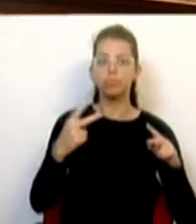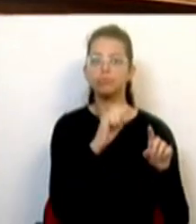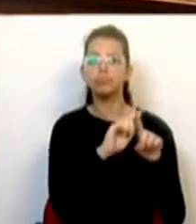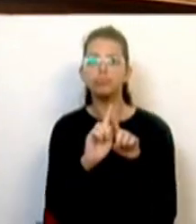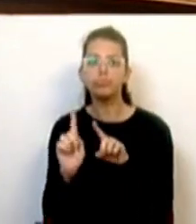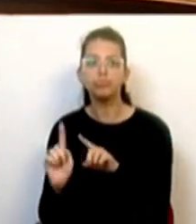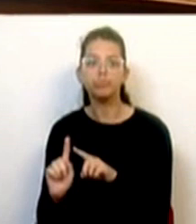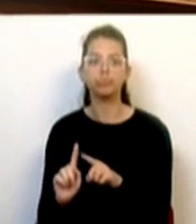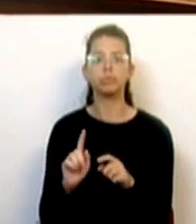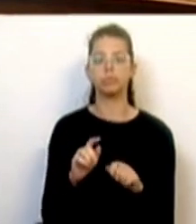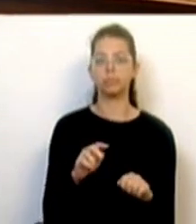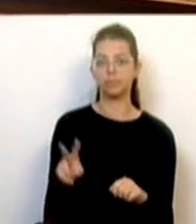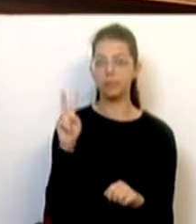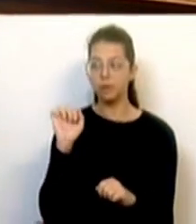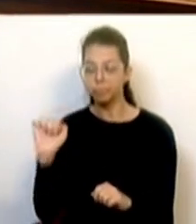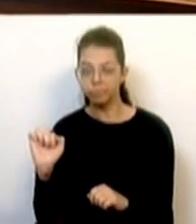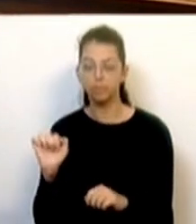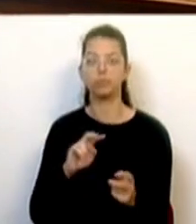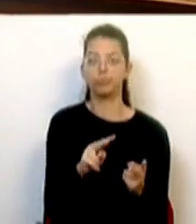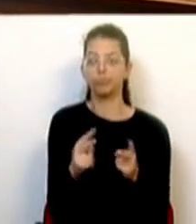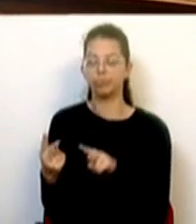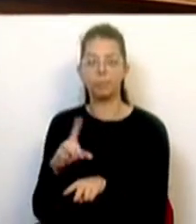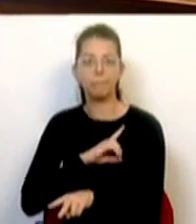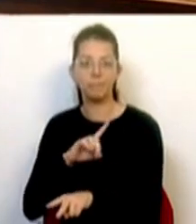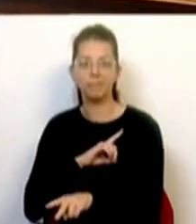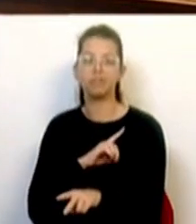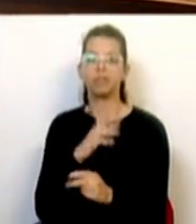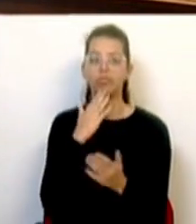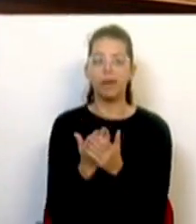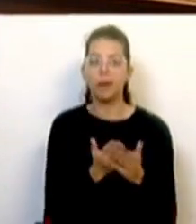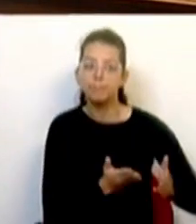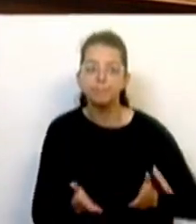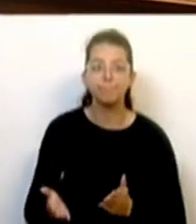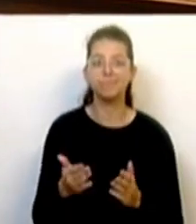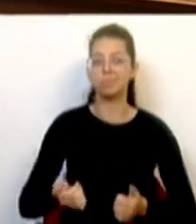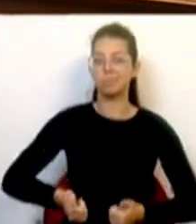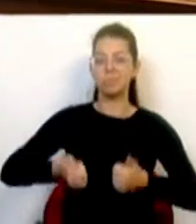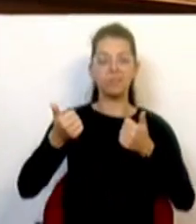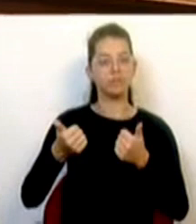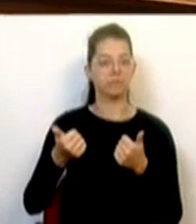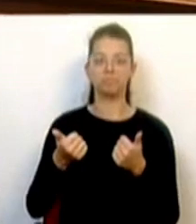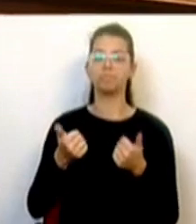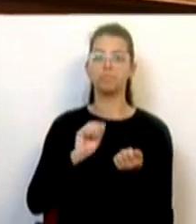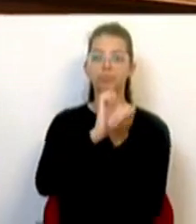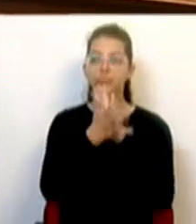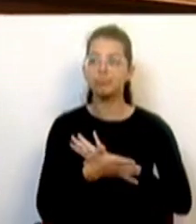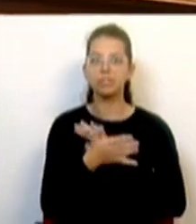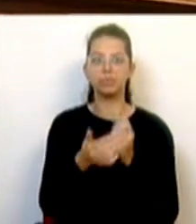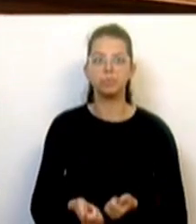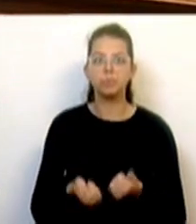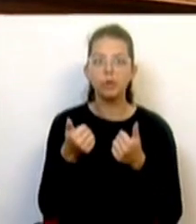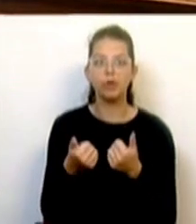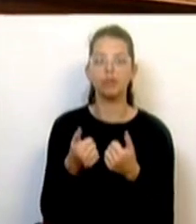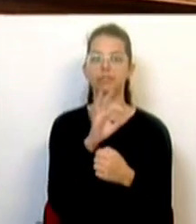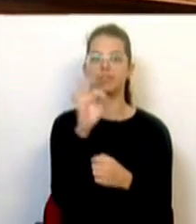realizados pelo PSD também não foi o caminho para melhorarmos efetivamente a forma como a reciclagem se consiga